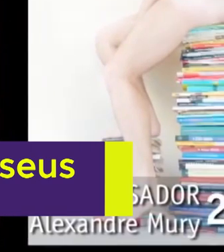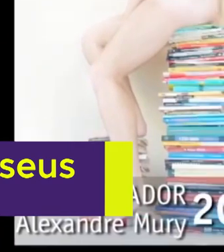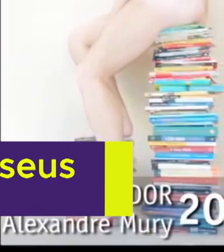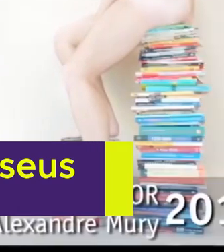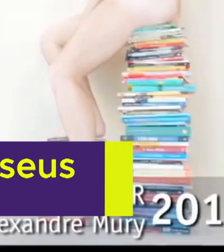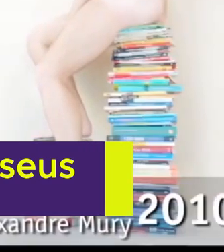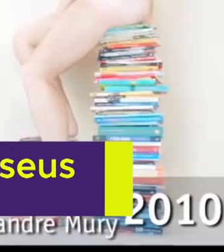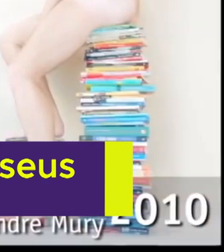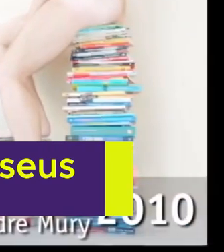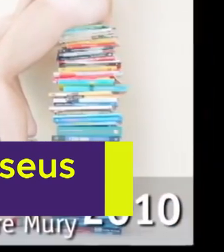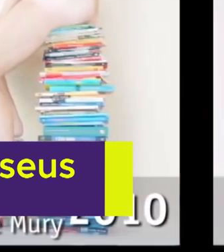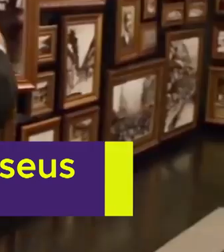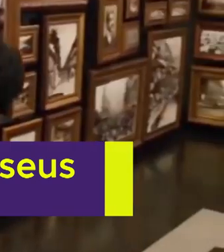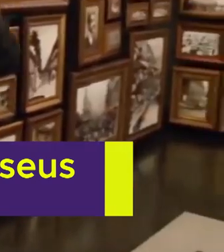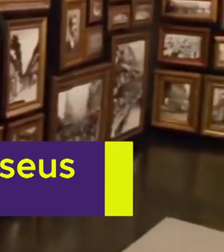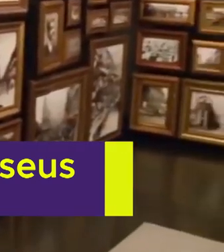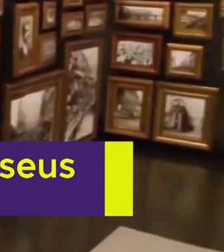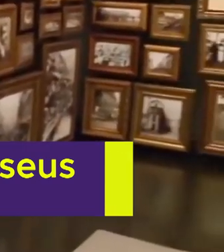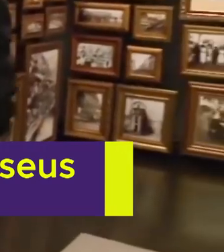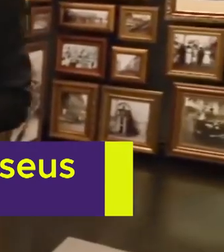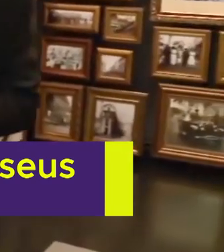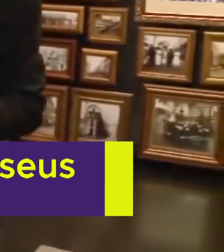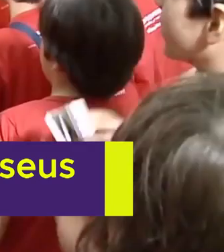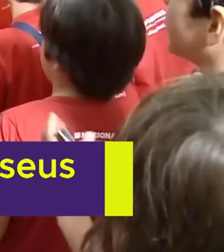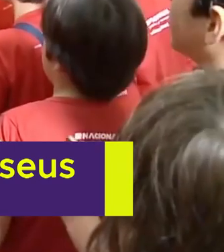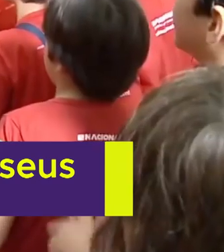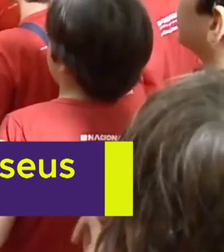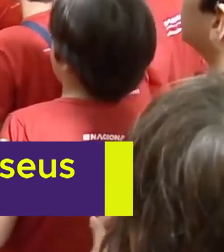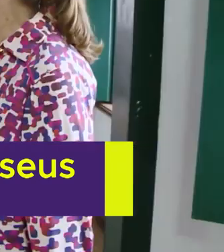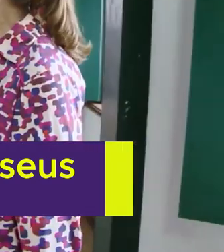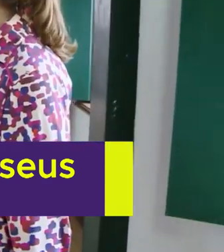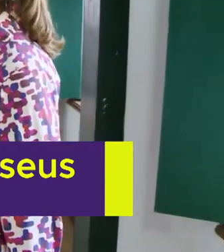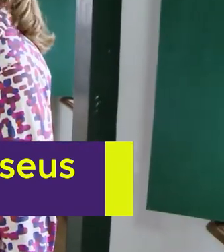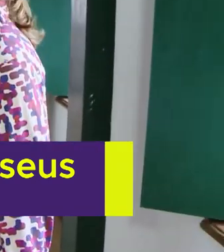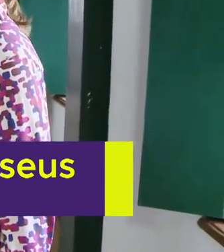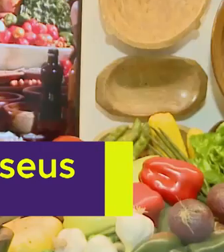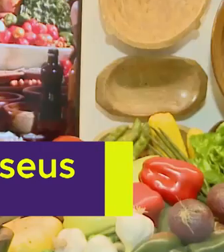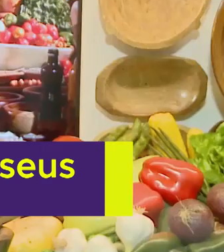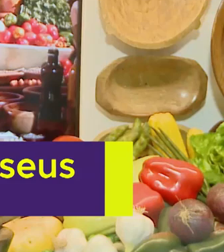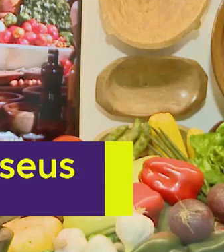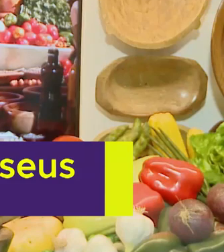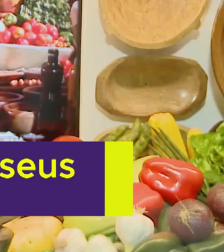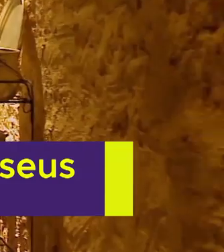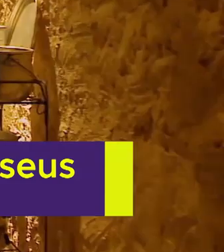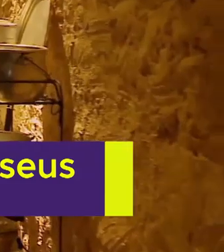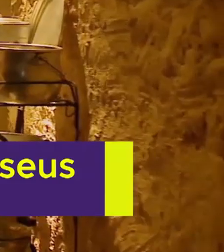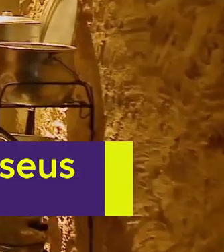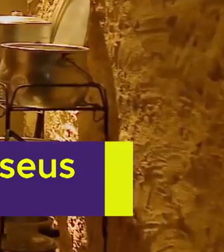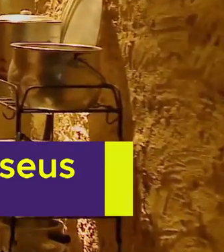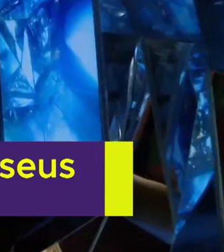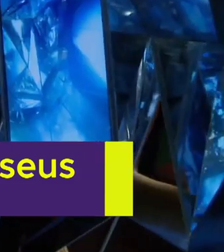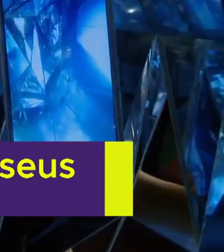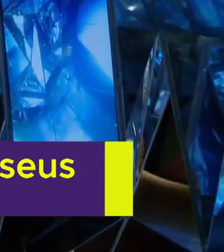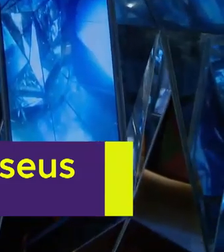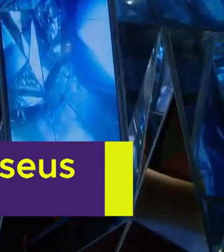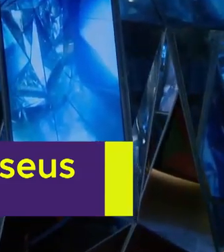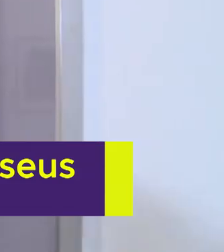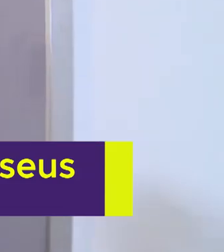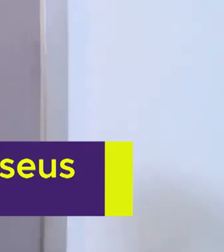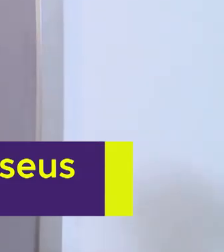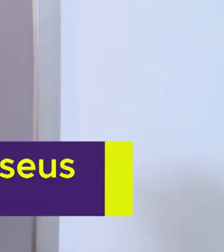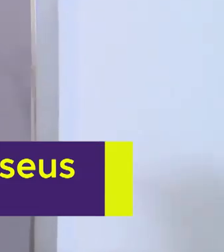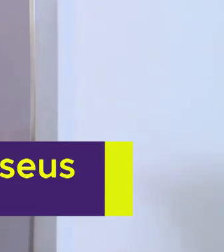obra de arte. O conhecimento através de profissionais dos nossos museus de diversas partes do Brasil.